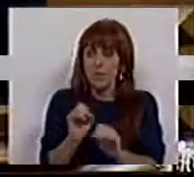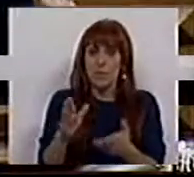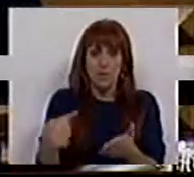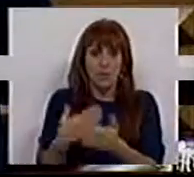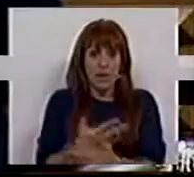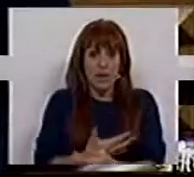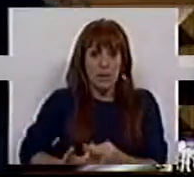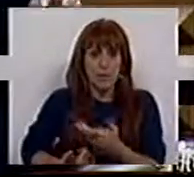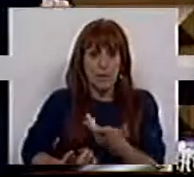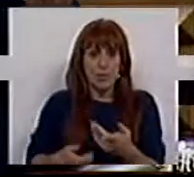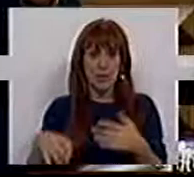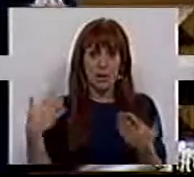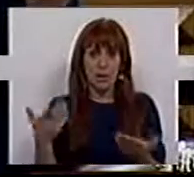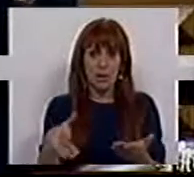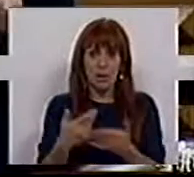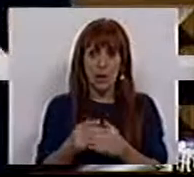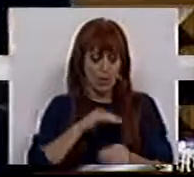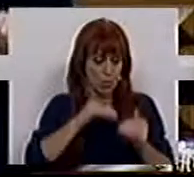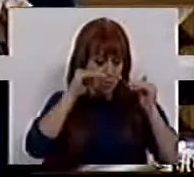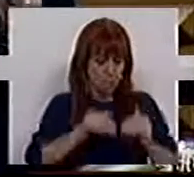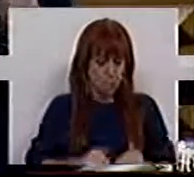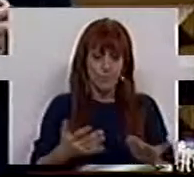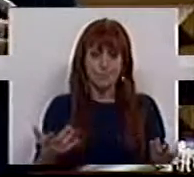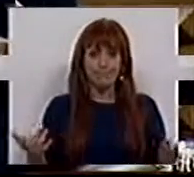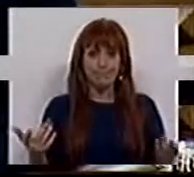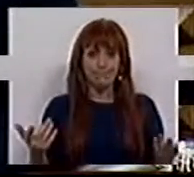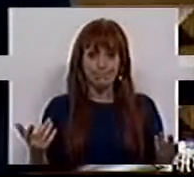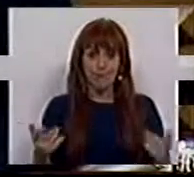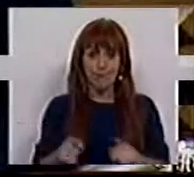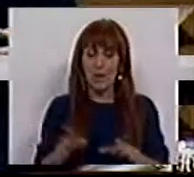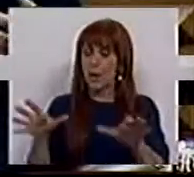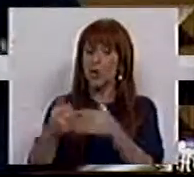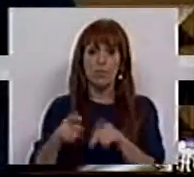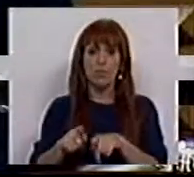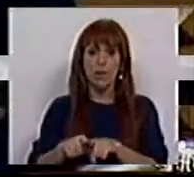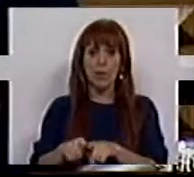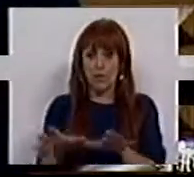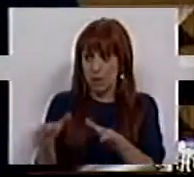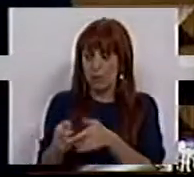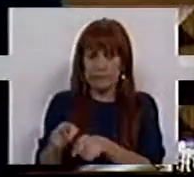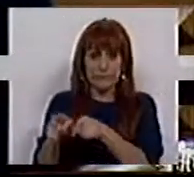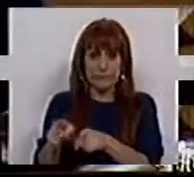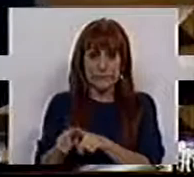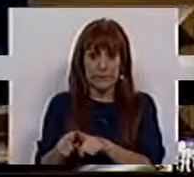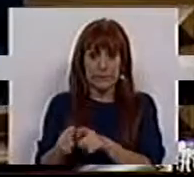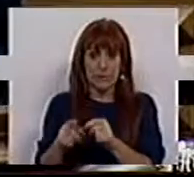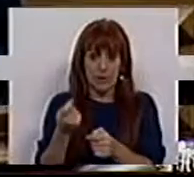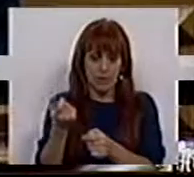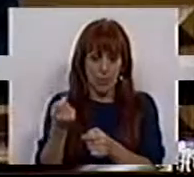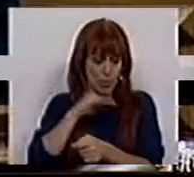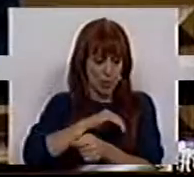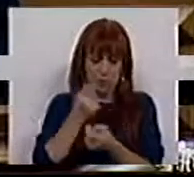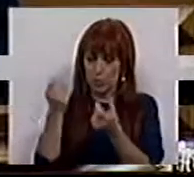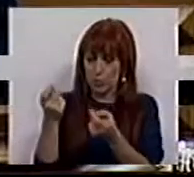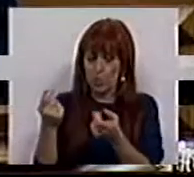isso gera desemprego, gera redução de rendimento e para as comunidades que são comunidades com parcos recursos,